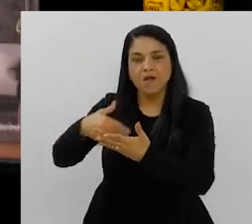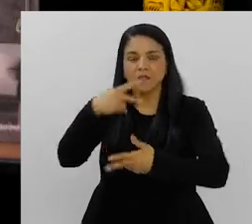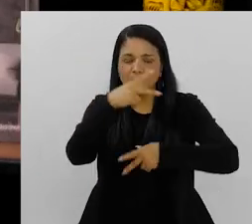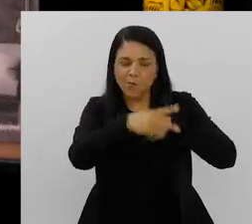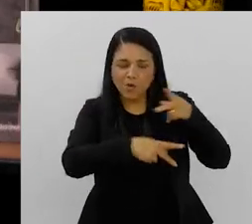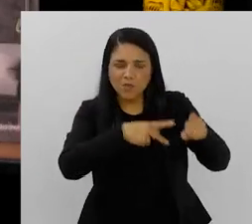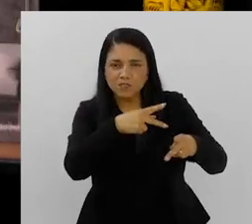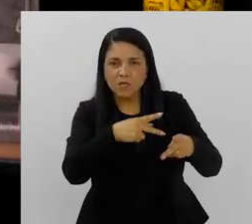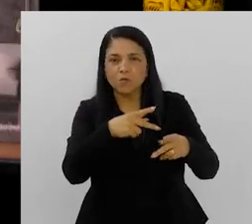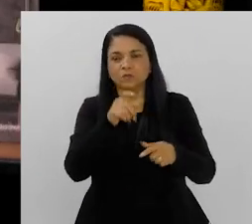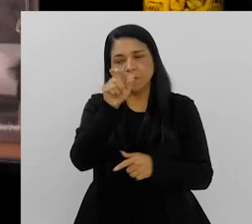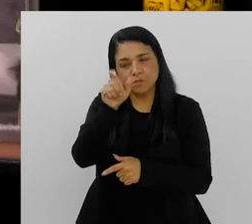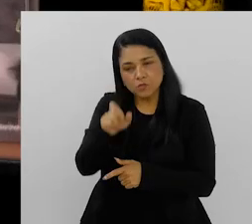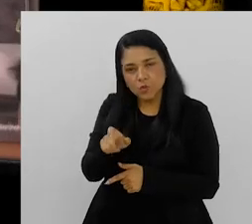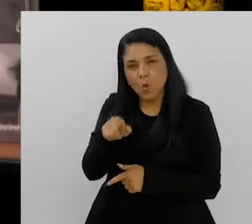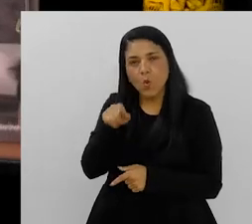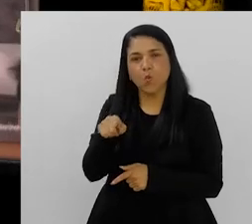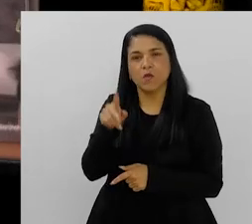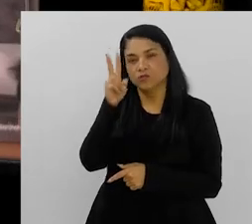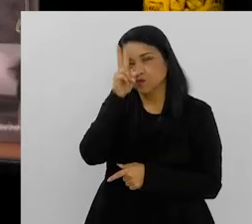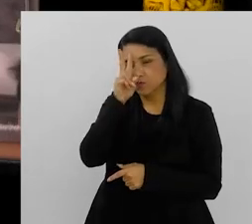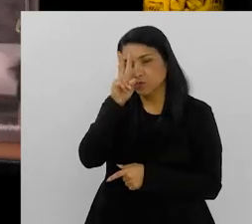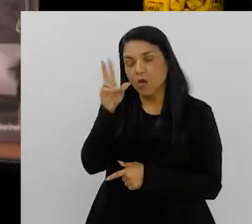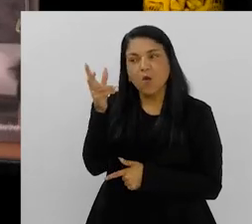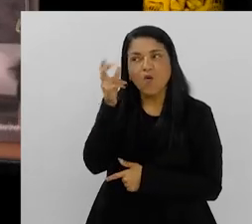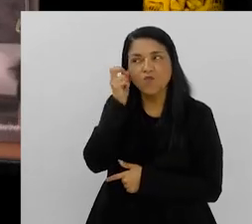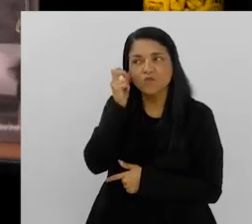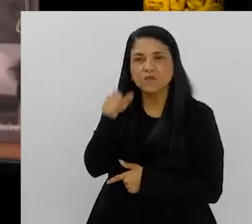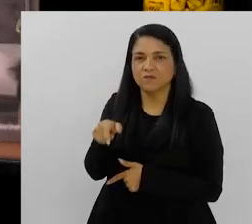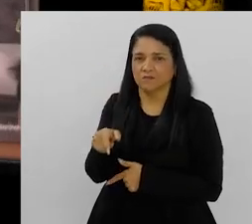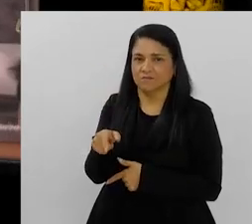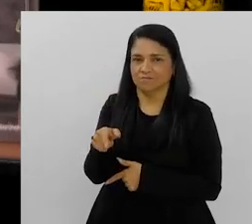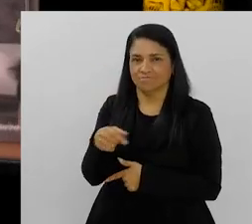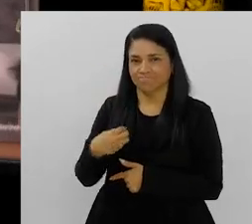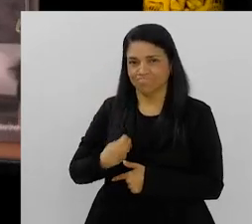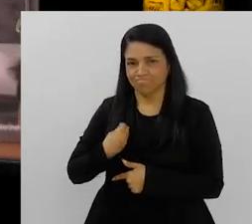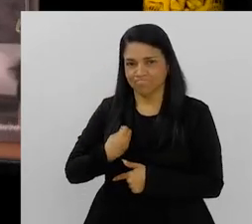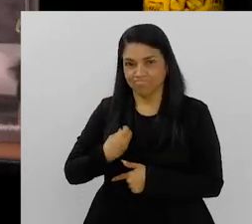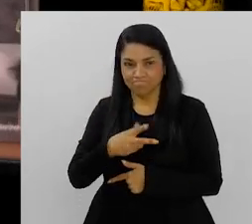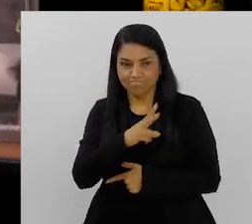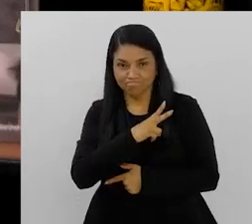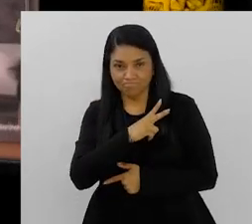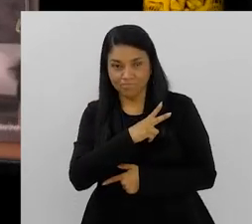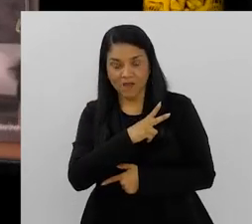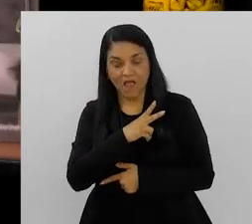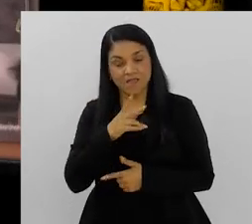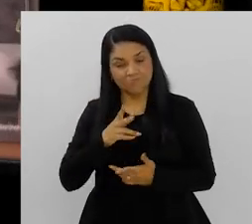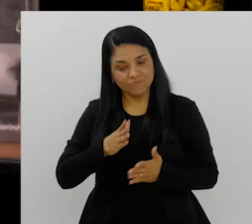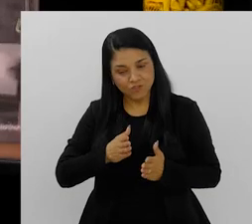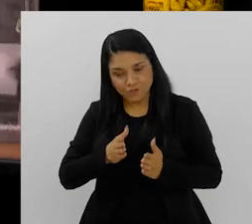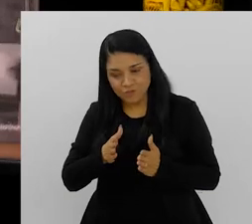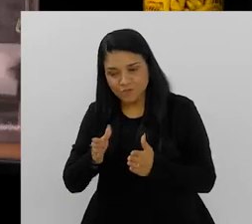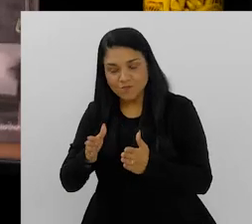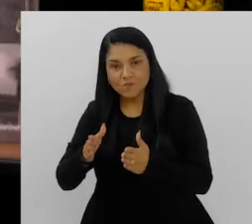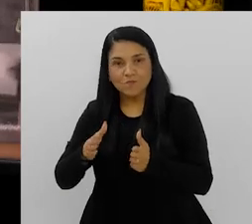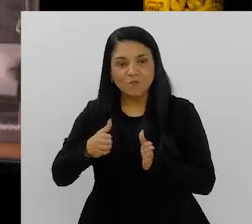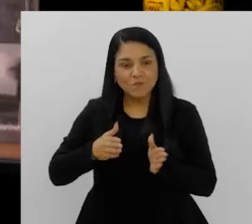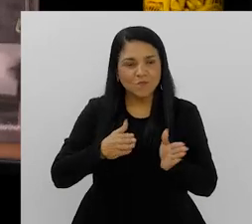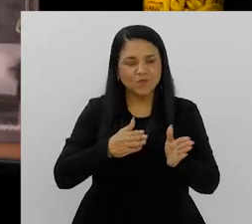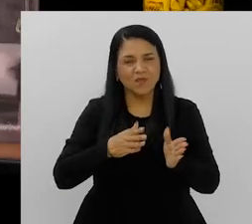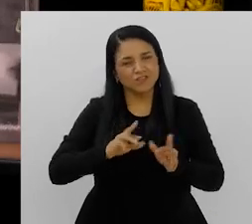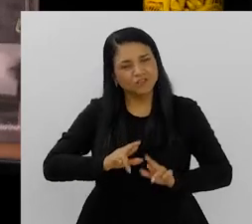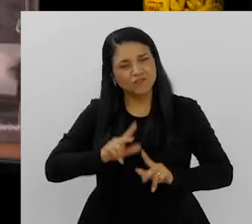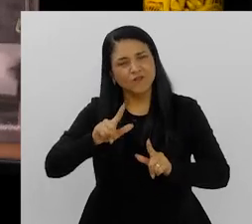pessoas, lembrar da história das populações, da história dos sujeitos. Porque, a partir daí, a gente tende a caminhar de uma outra direção, talvez.